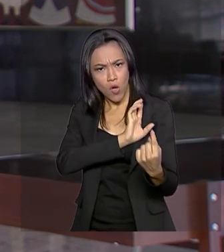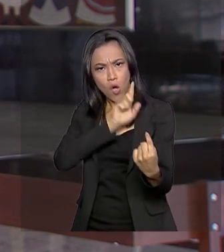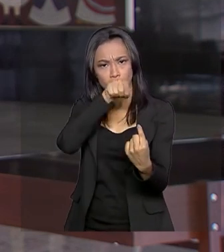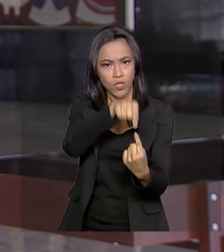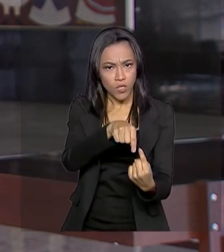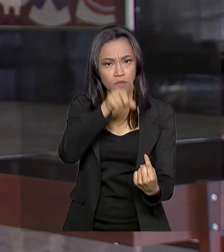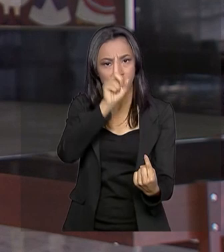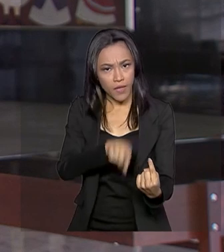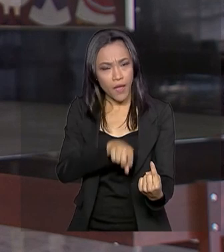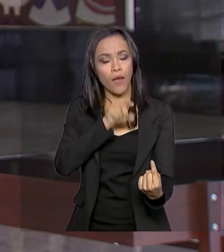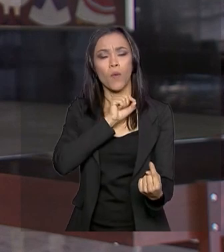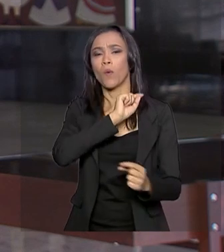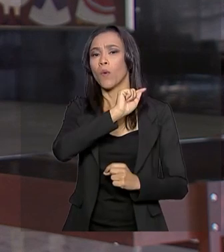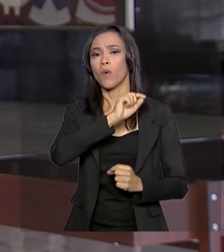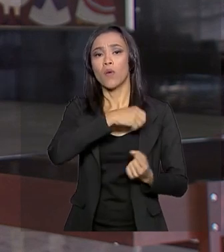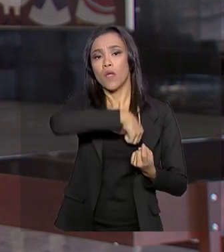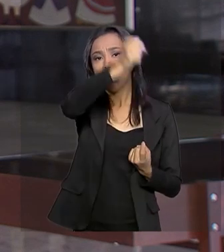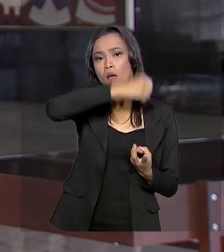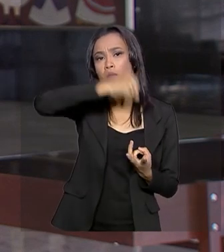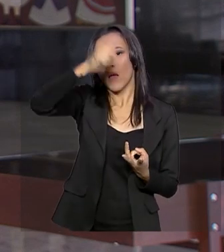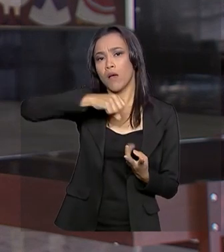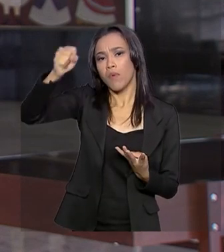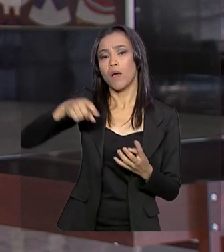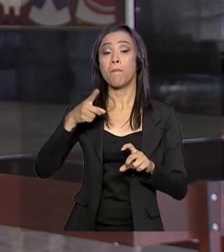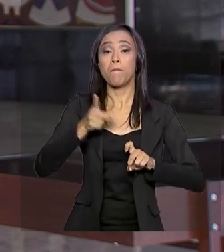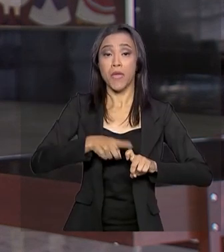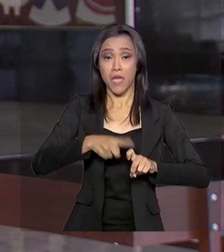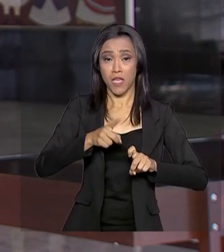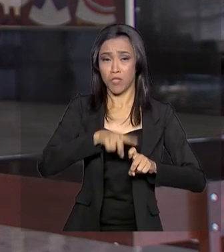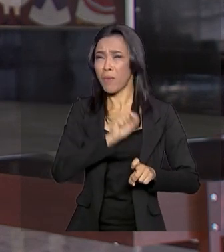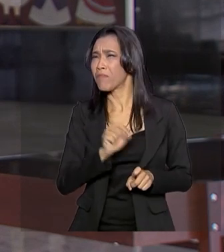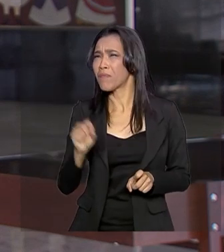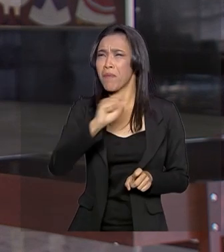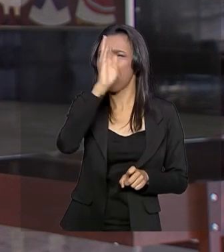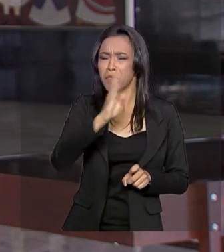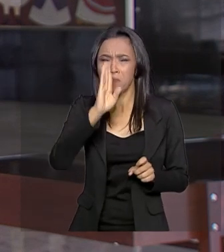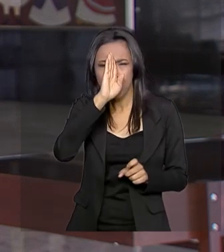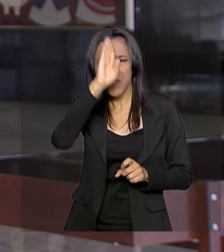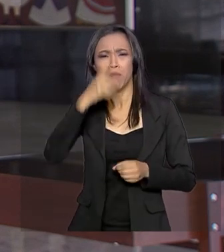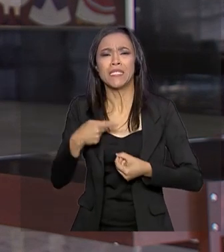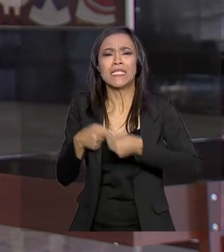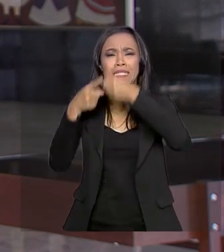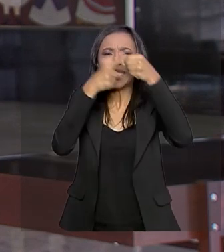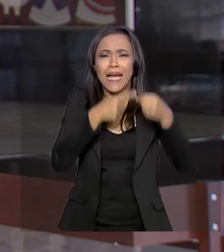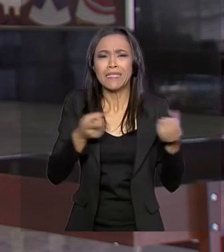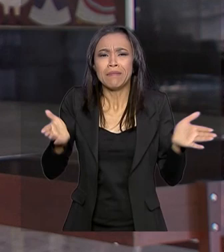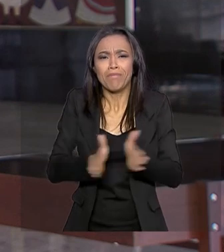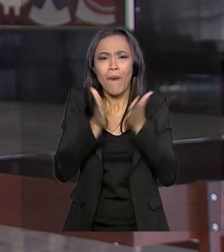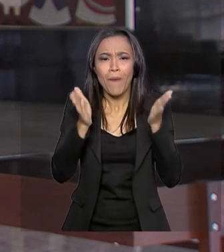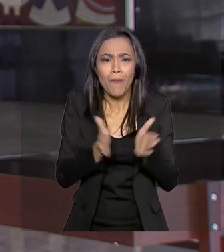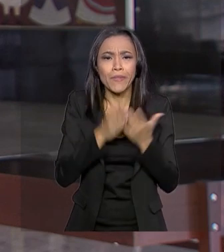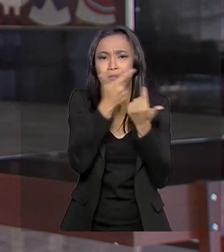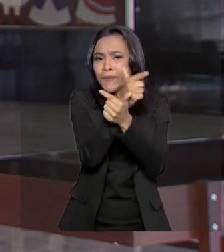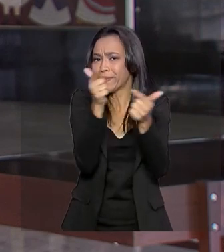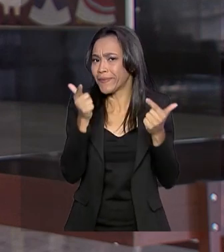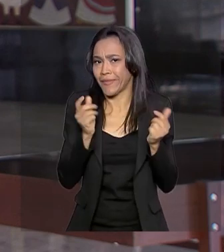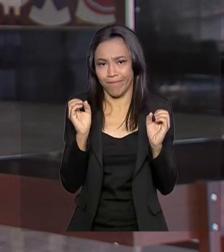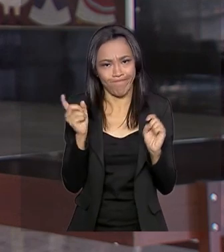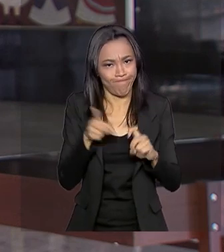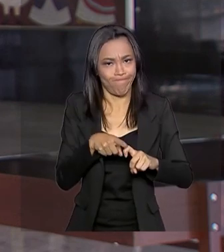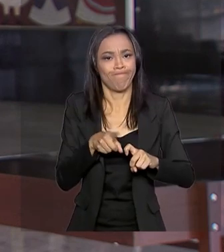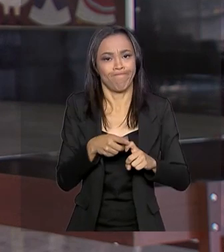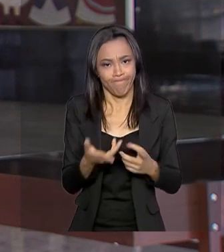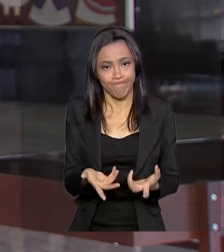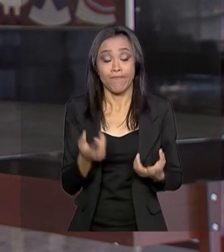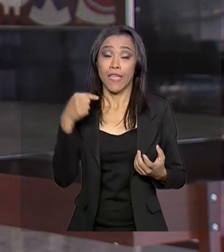interiorização de médicos pelo país, especialmente nas regiões mais remotas e desassistidas. O programa